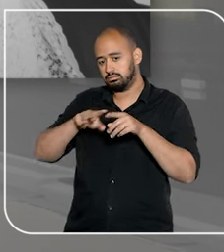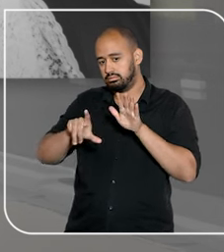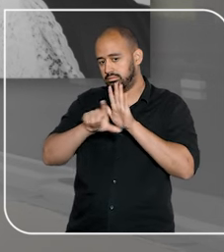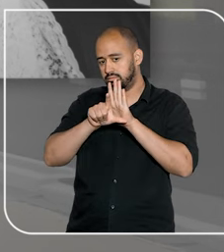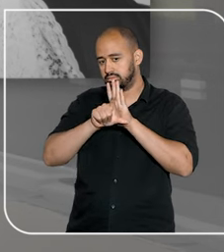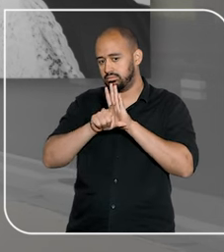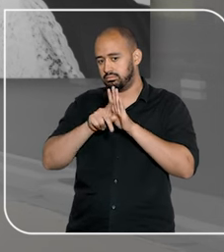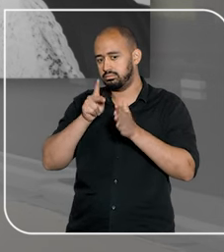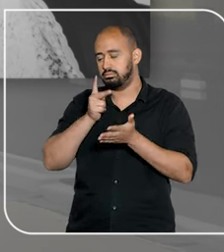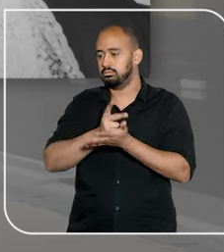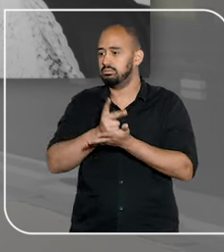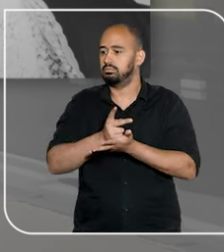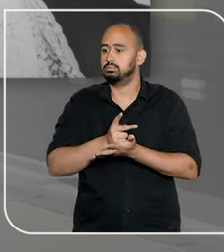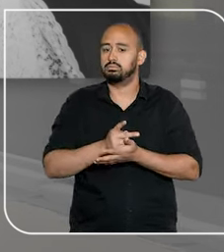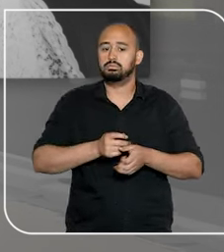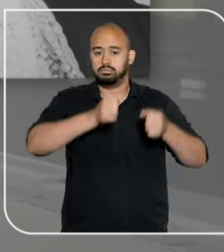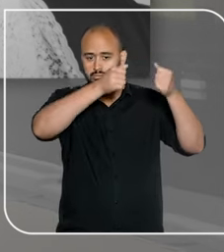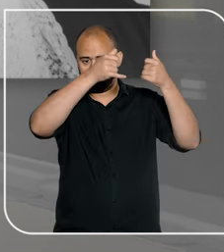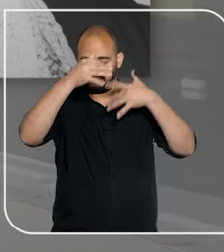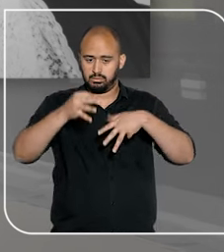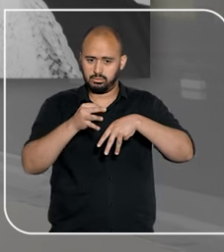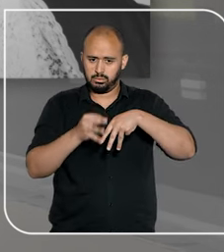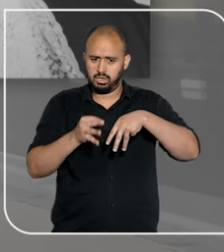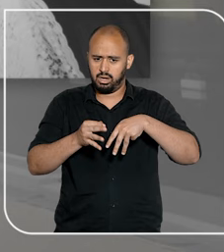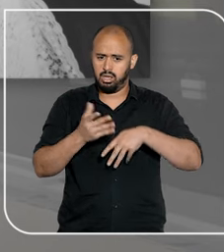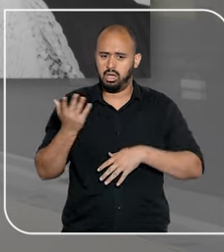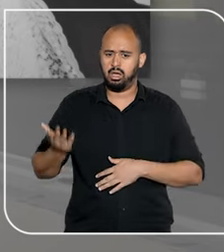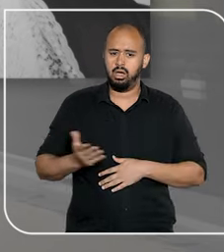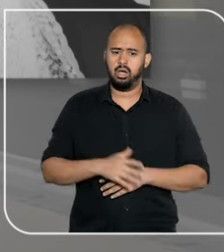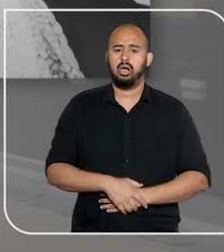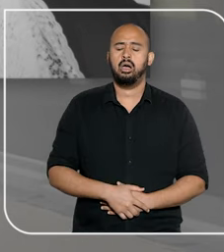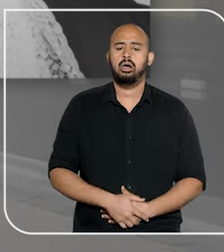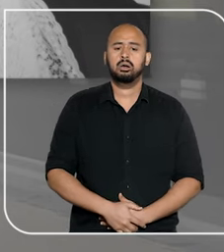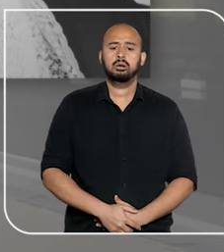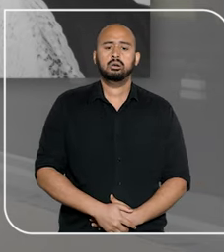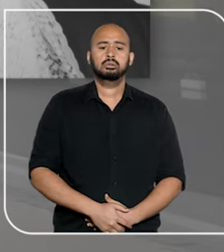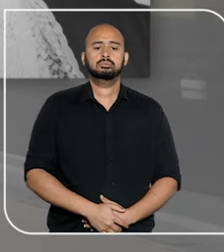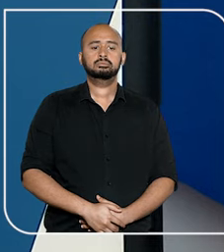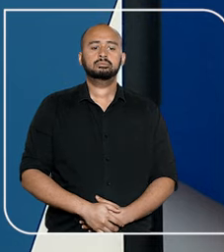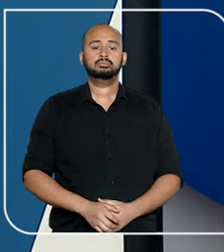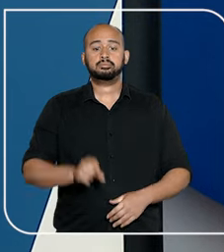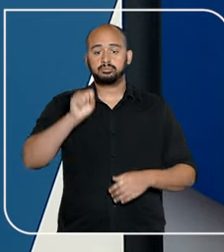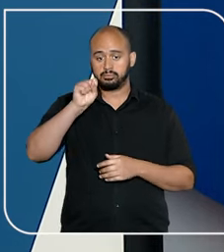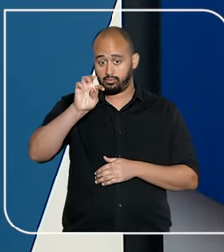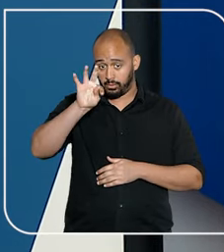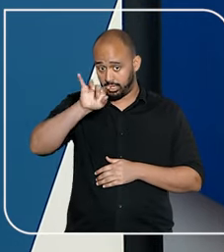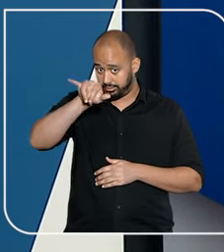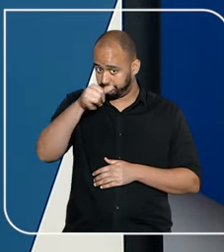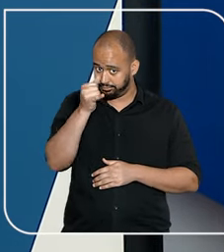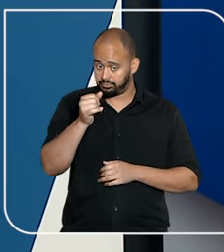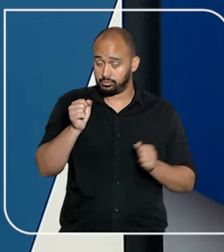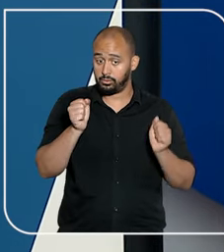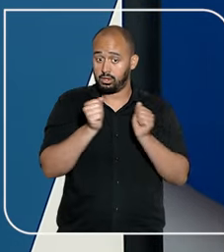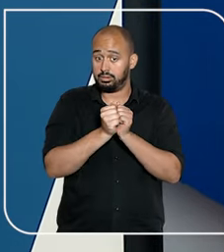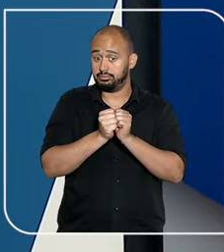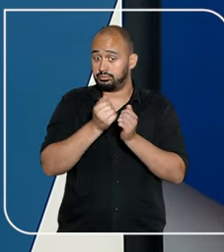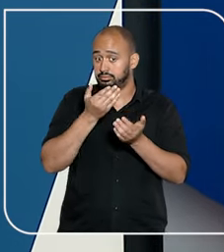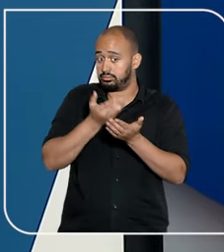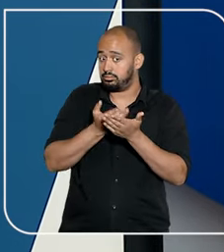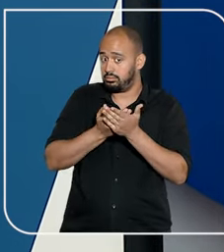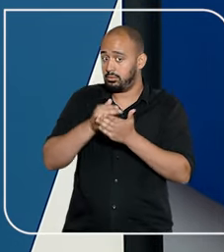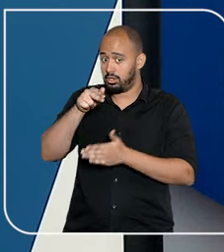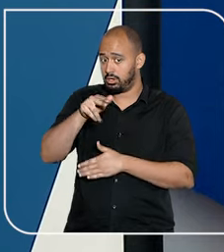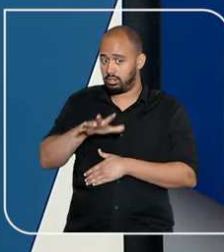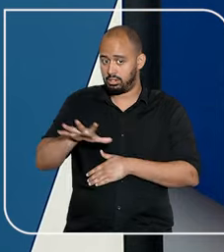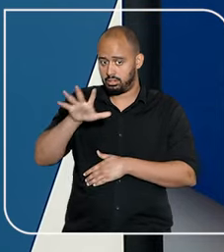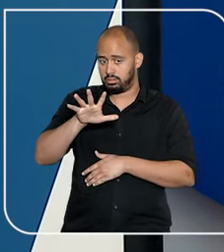incidindo a legislação consumerista, explica o ministro. O Superior Tribunal de Justiça e